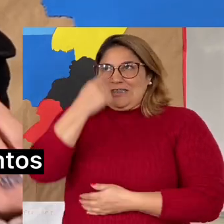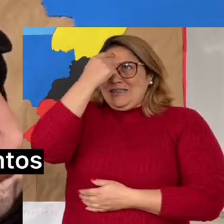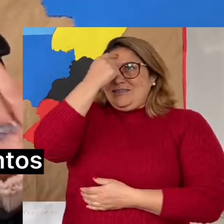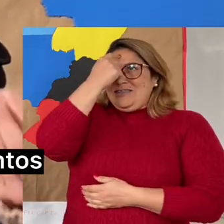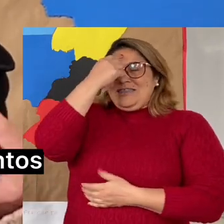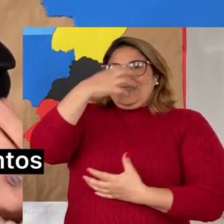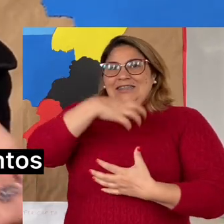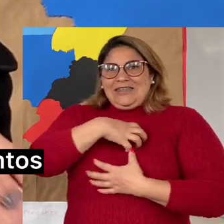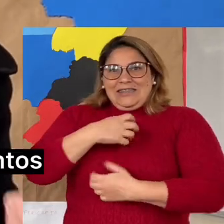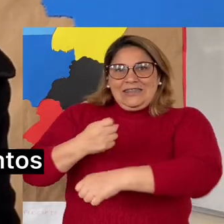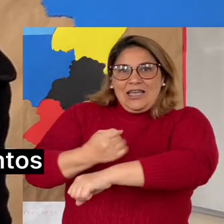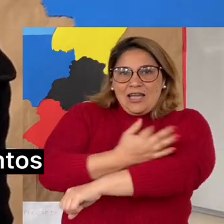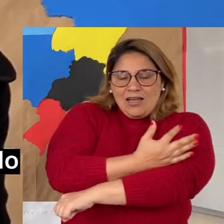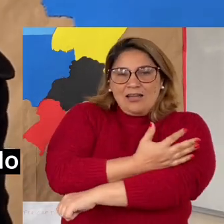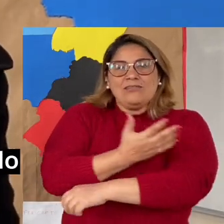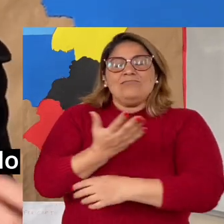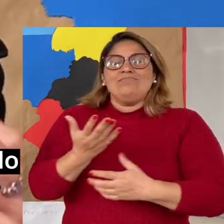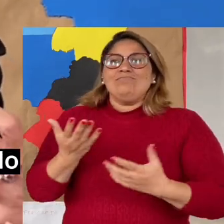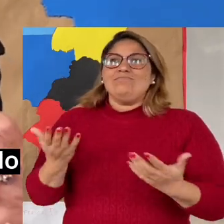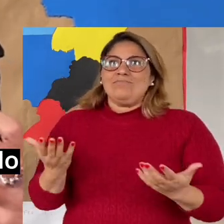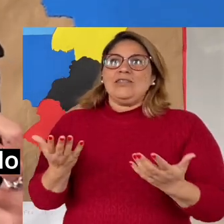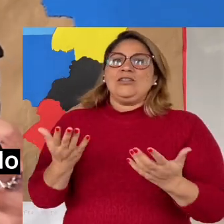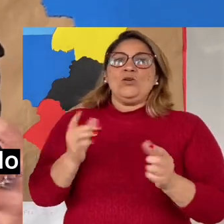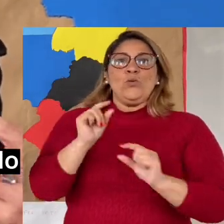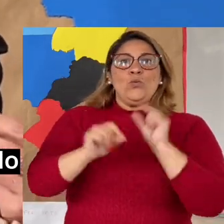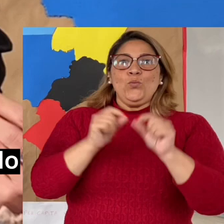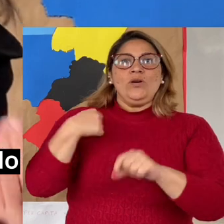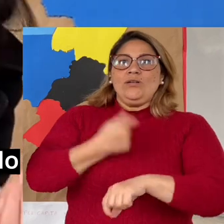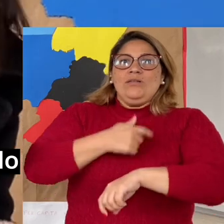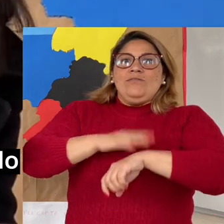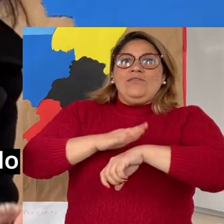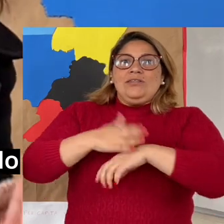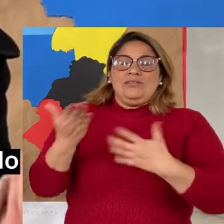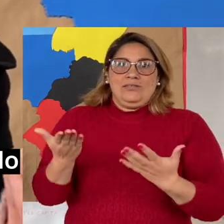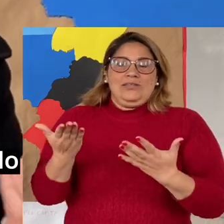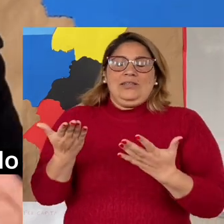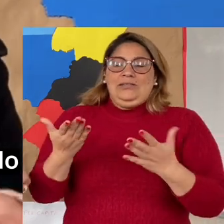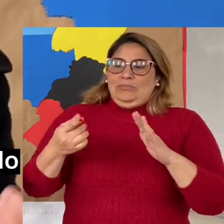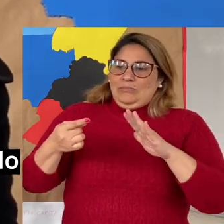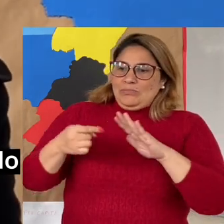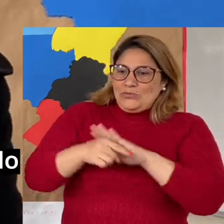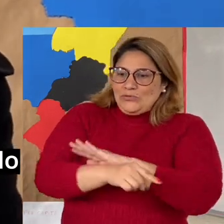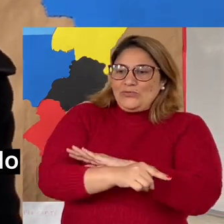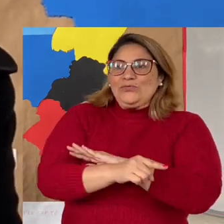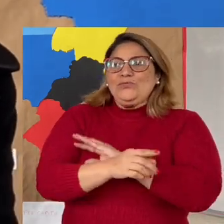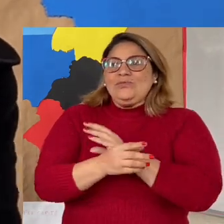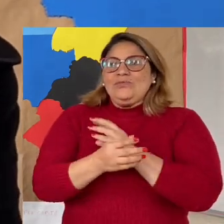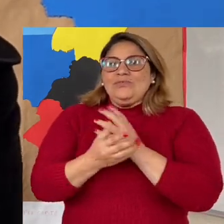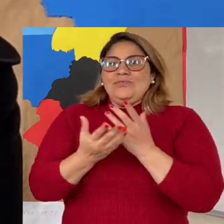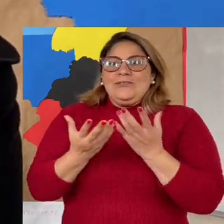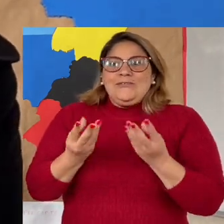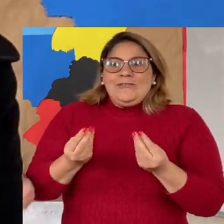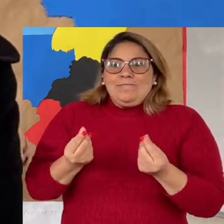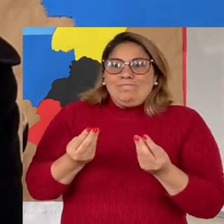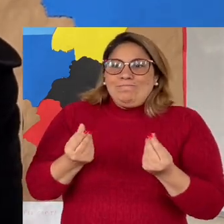gente ia mexer nos sentimentos, o que a gente ia cutucar, né? Lá no fundo dos